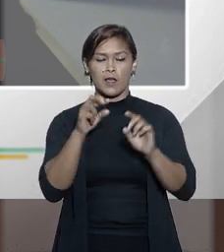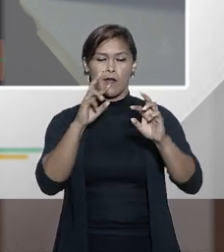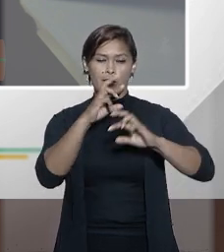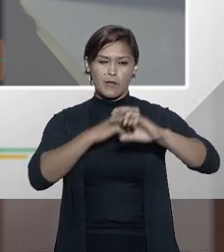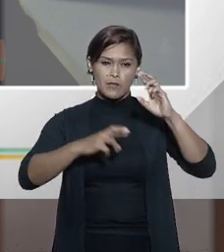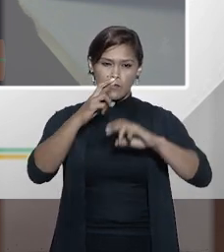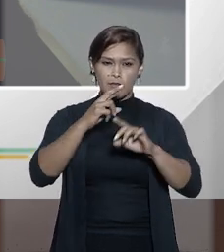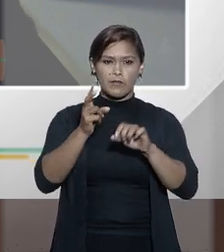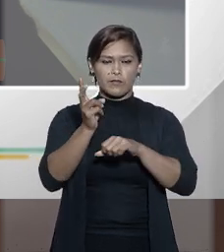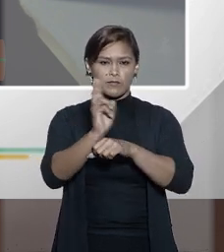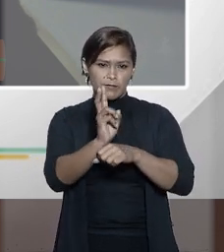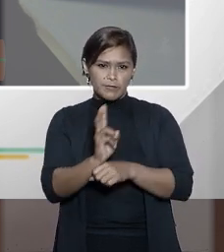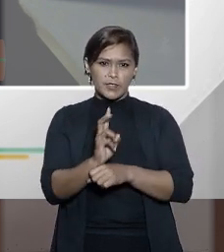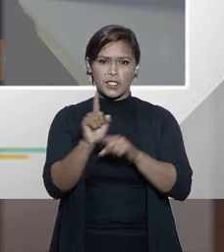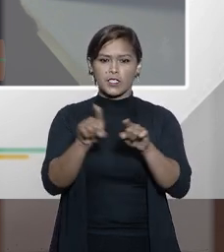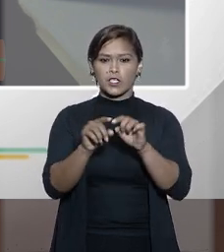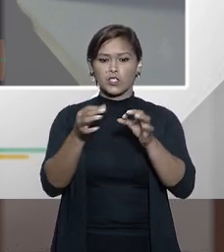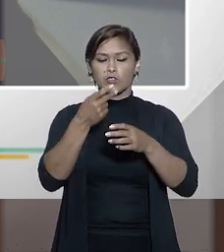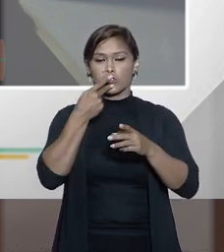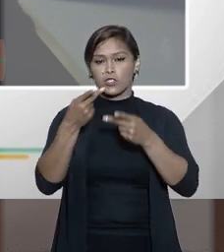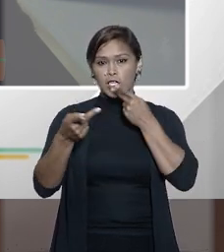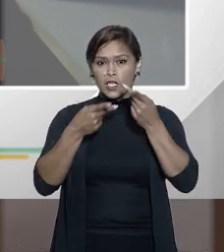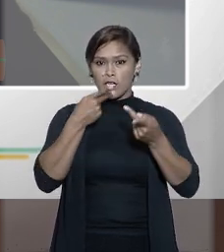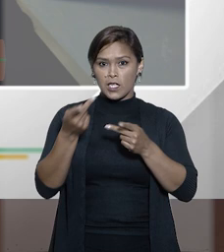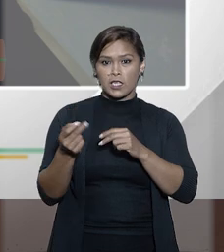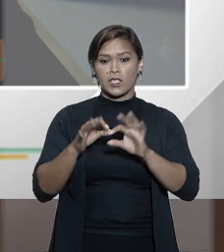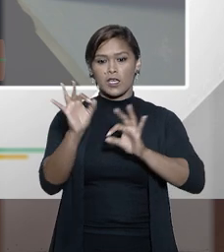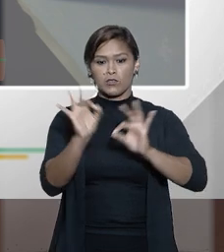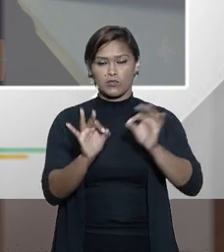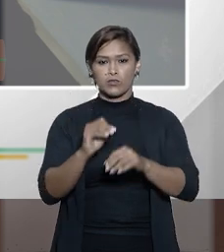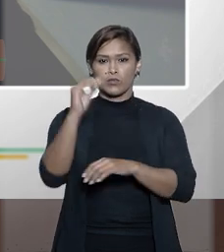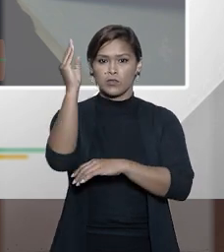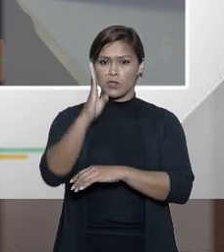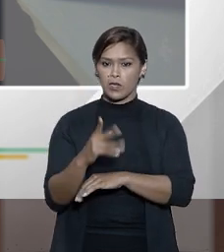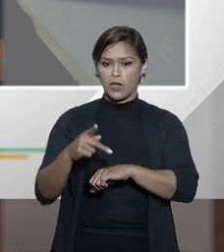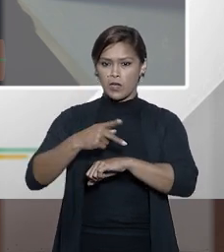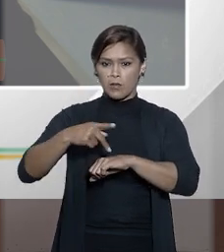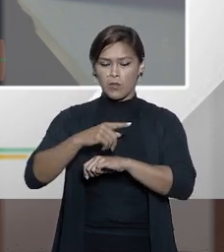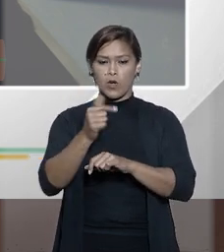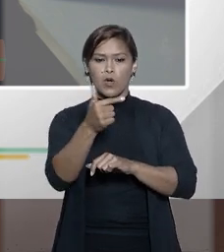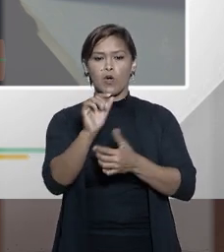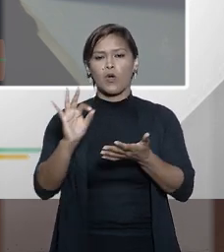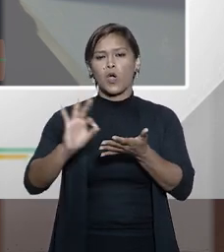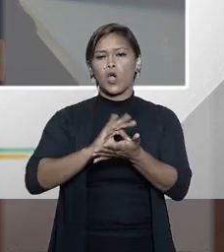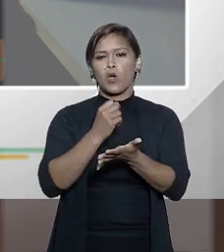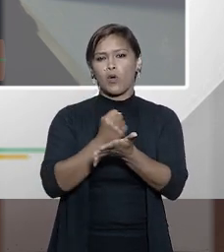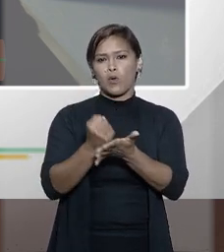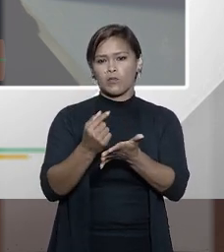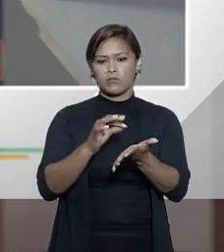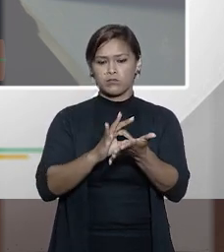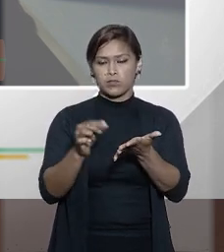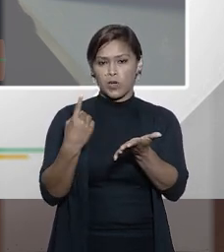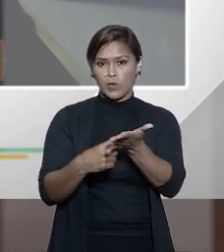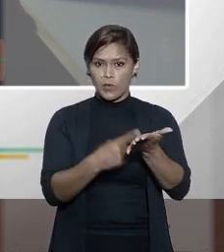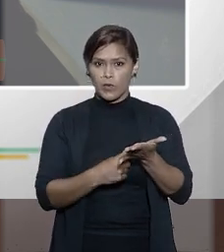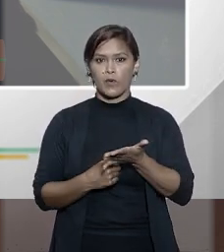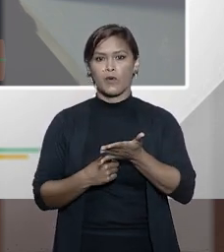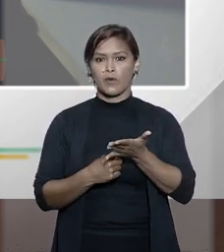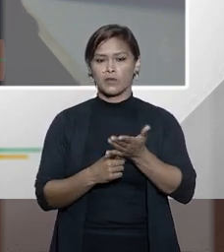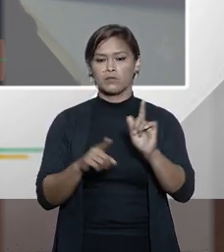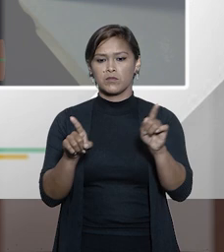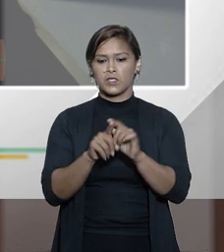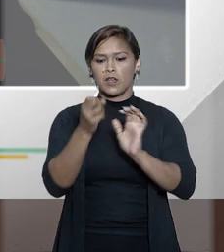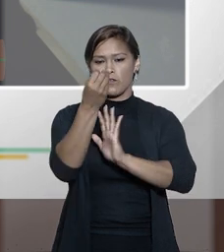verificatório de critérios de conformidade com a ordem pública brasileira ou com os tratados que sejam aplicáveis